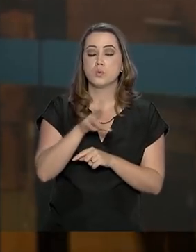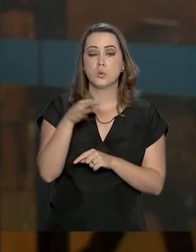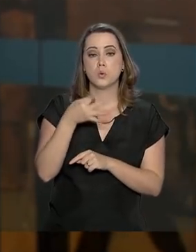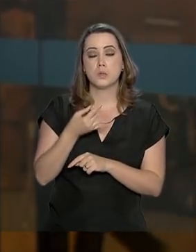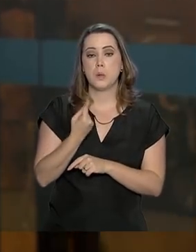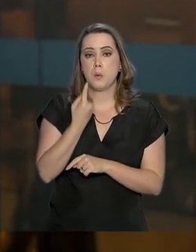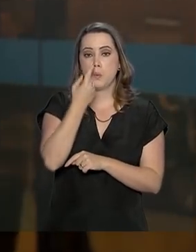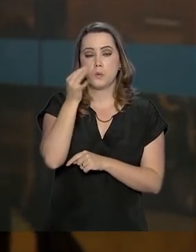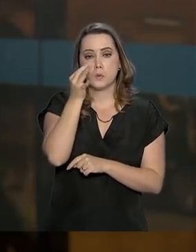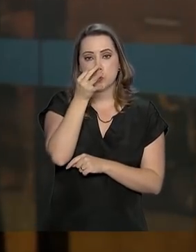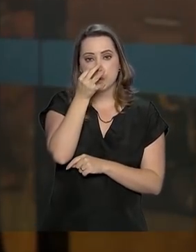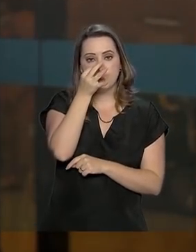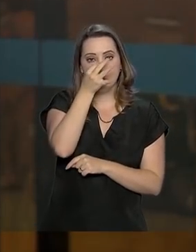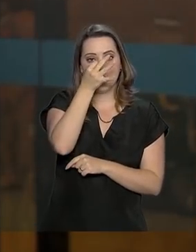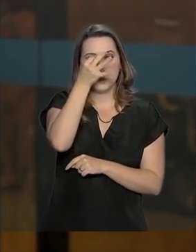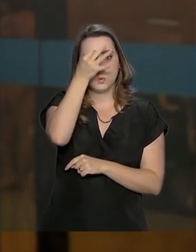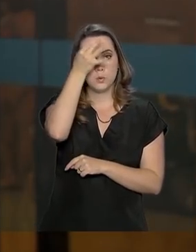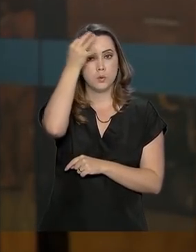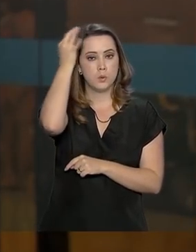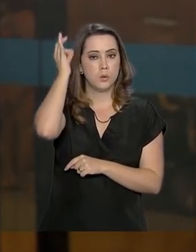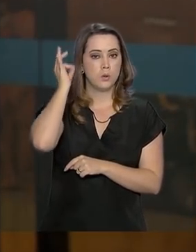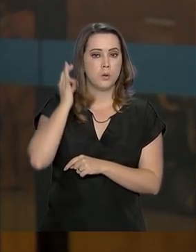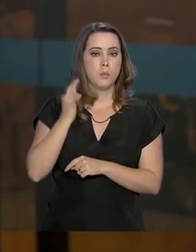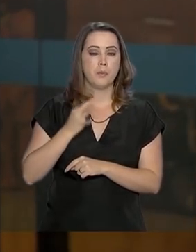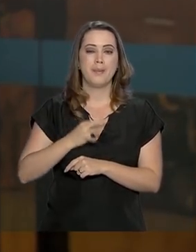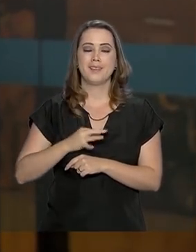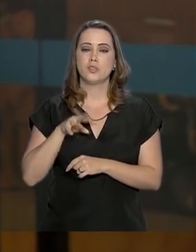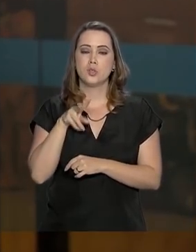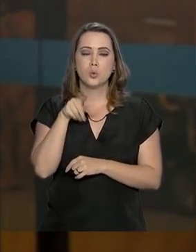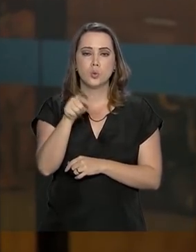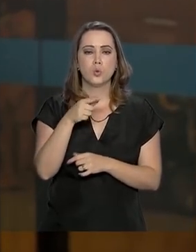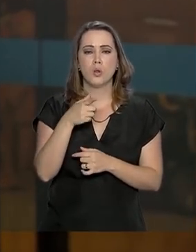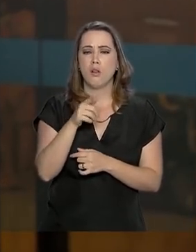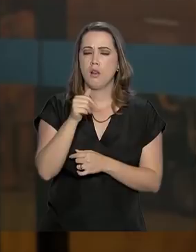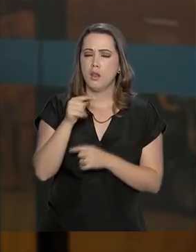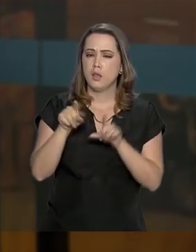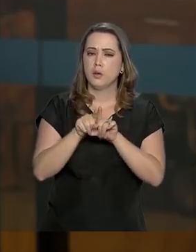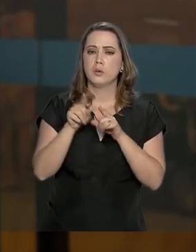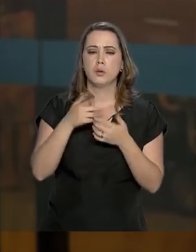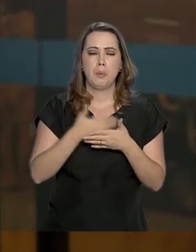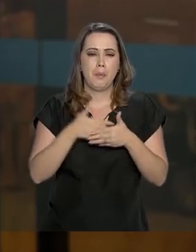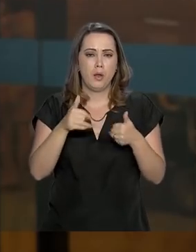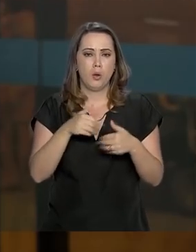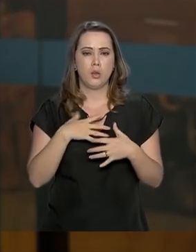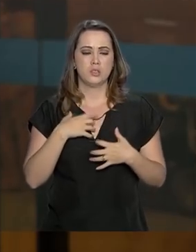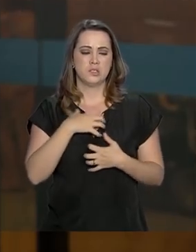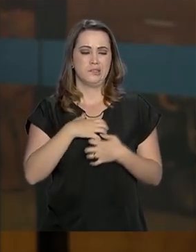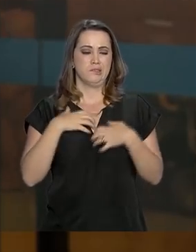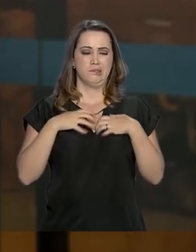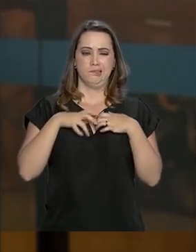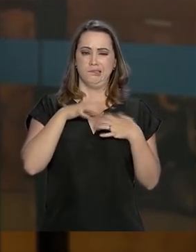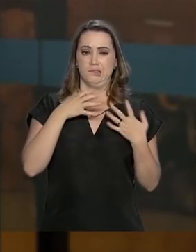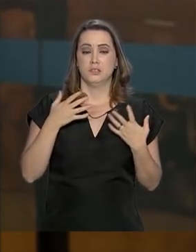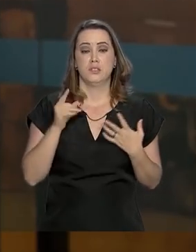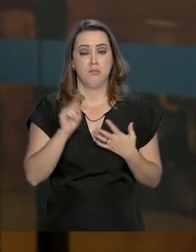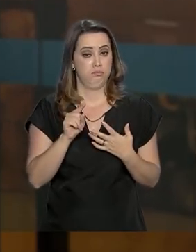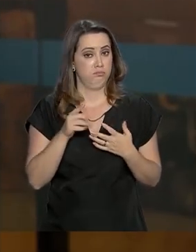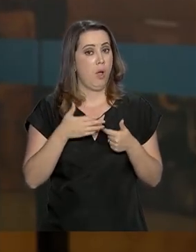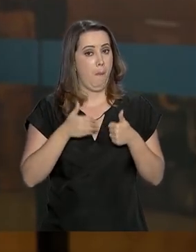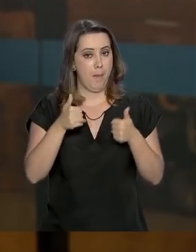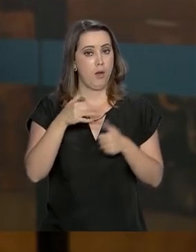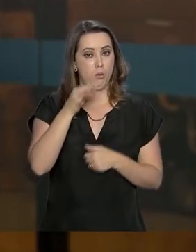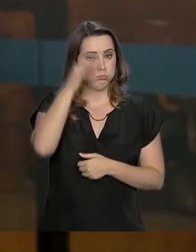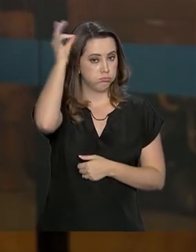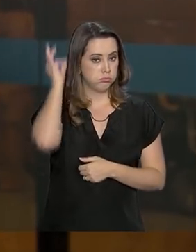nasogástrica para retirada de líquidos e também alívio de náuseas. Jair Bolsonaro já